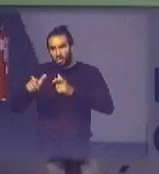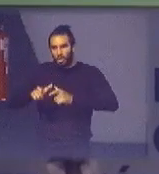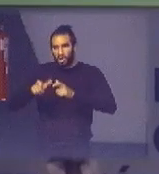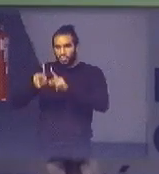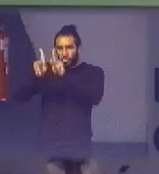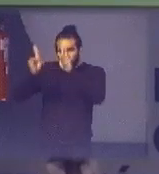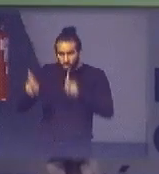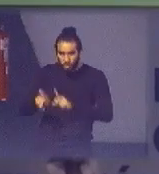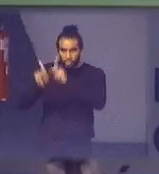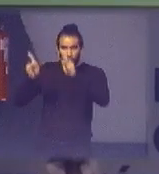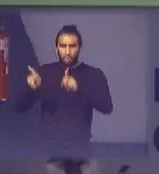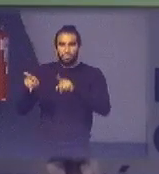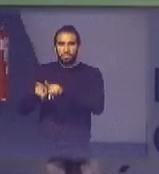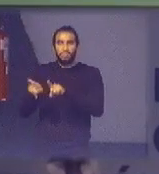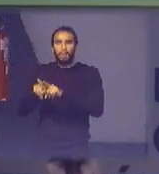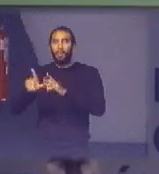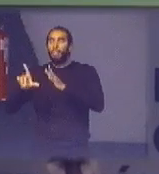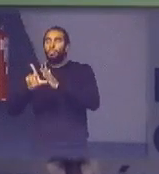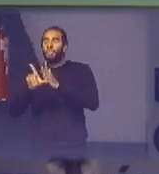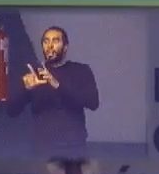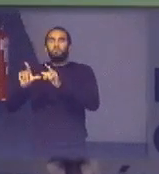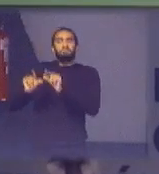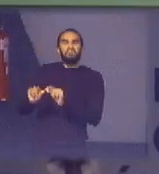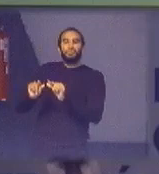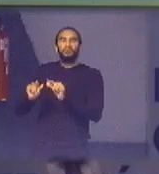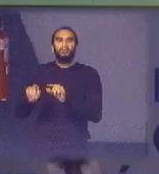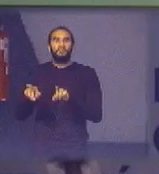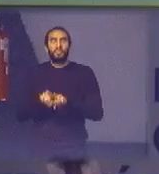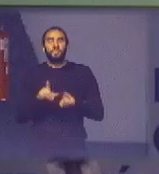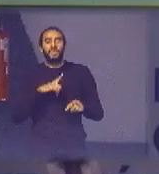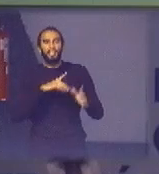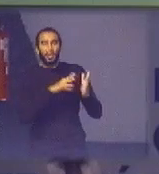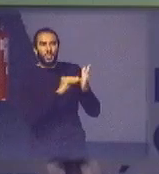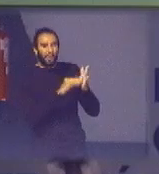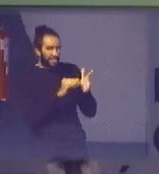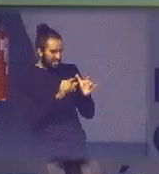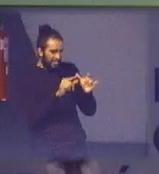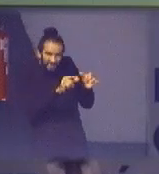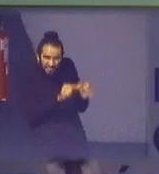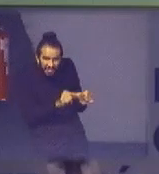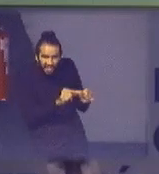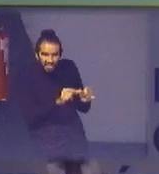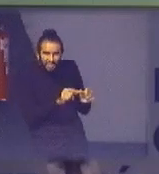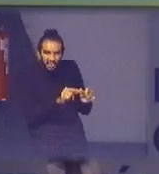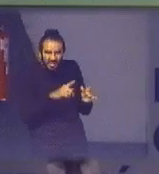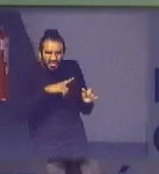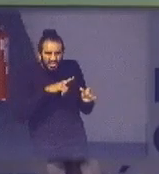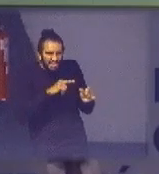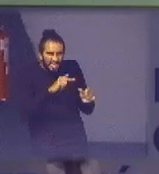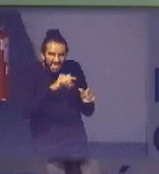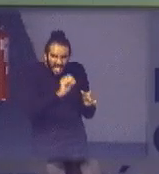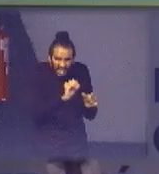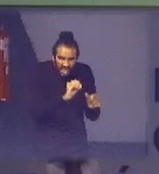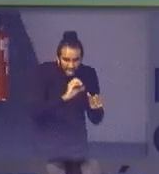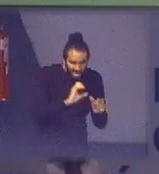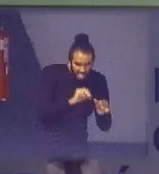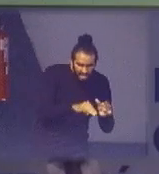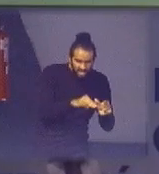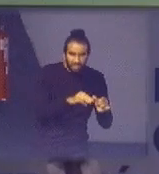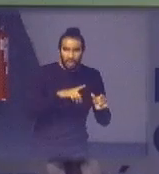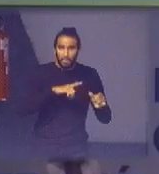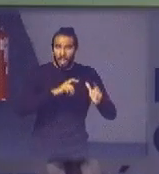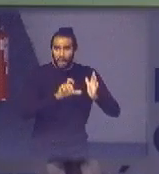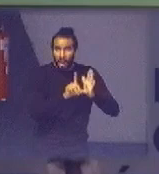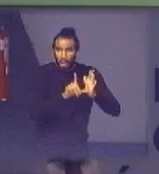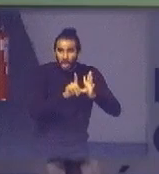espaço ou lojas pequenas temos até um modelo bastante pequeno com 70 centímetros para lojas